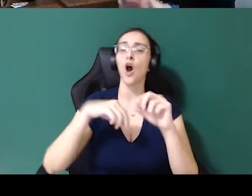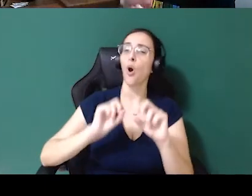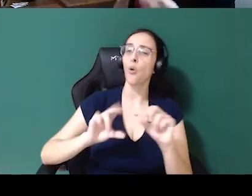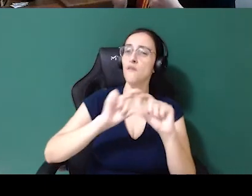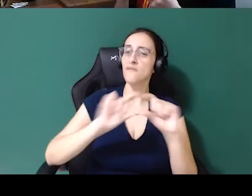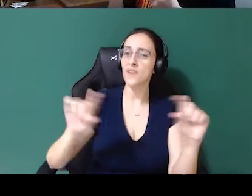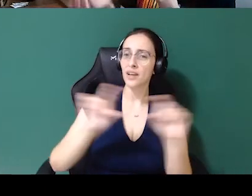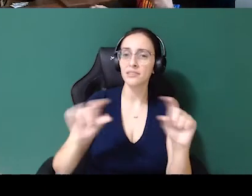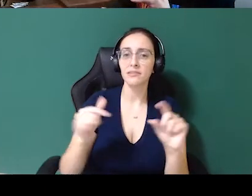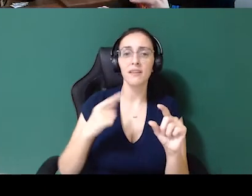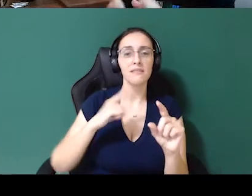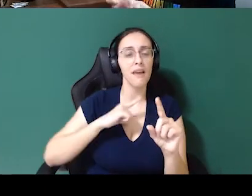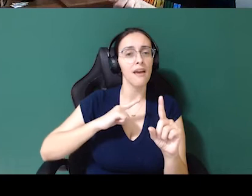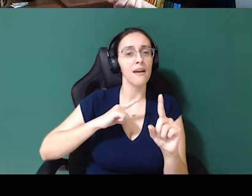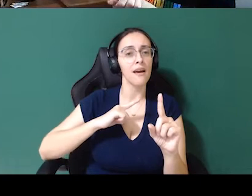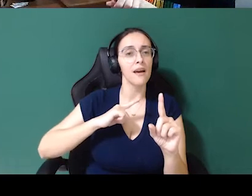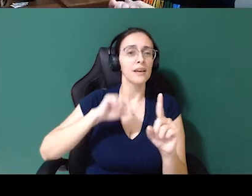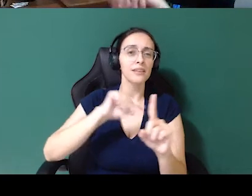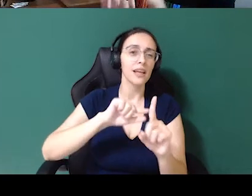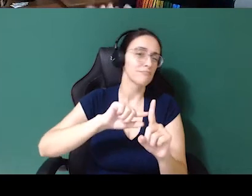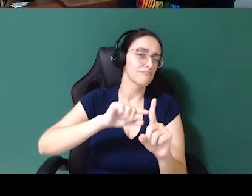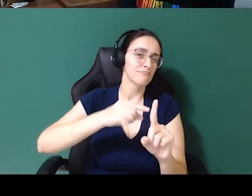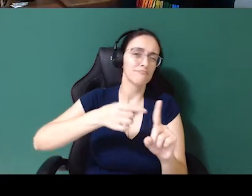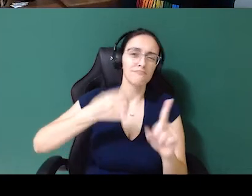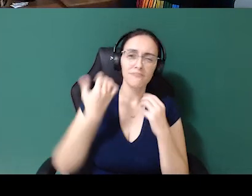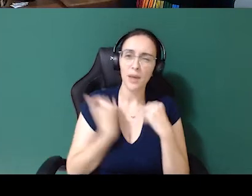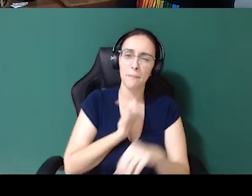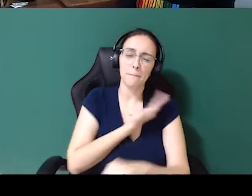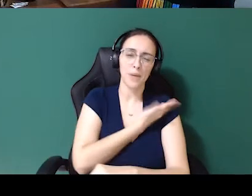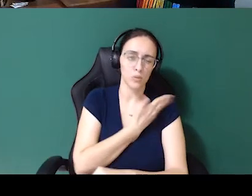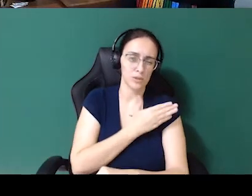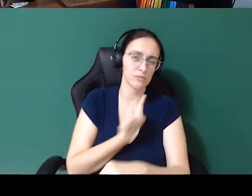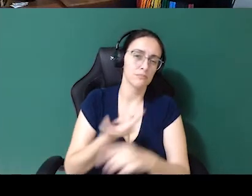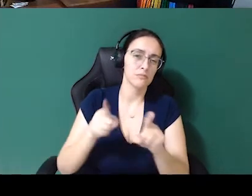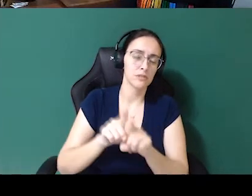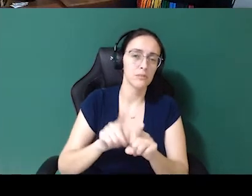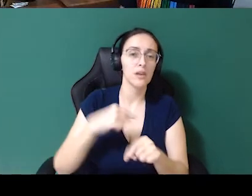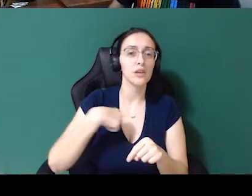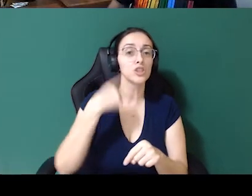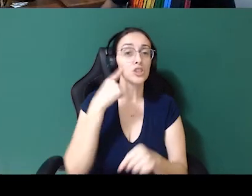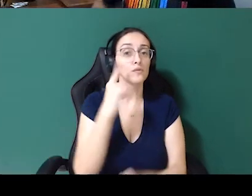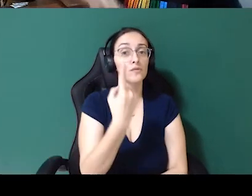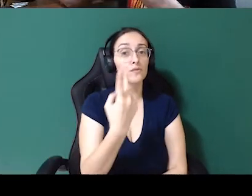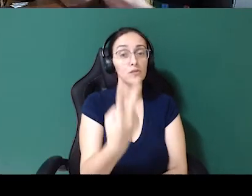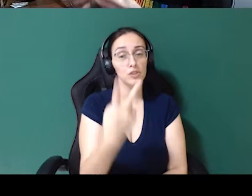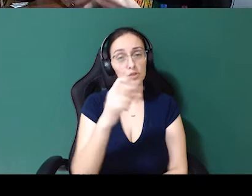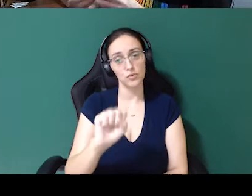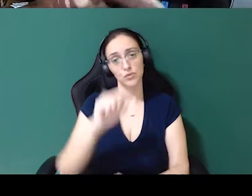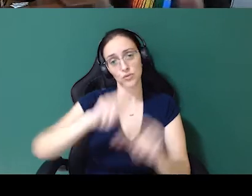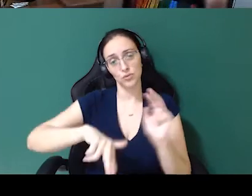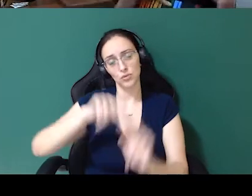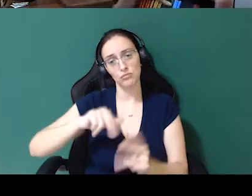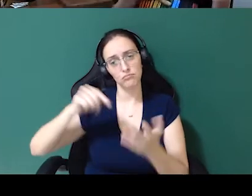homofóbicas e as pessoas não sabem. Expliquei um pouco sobre a importância da data 28 de junho e tudo isso.